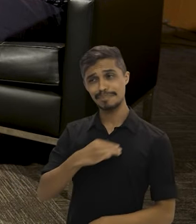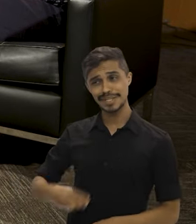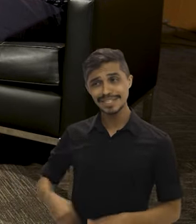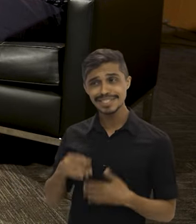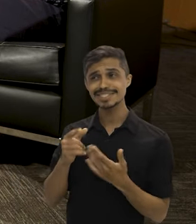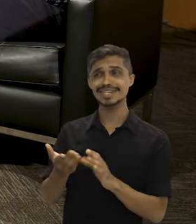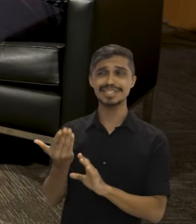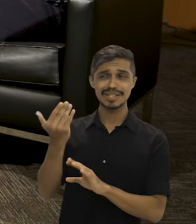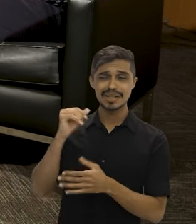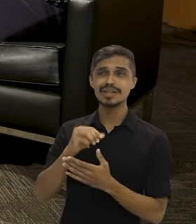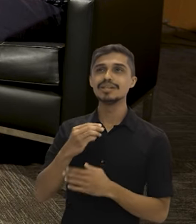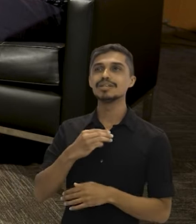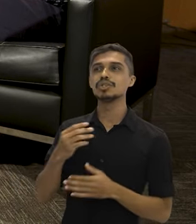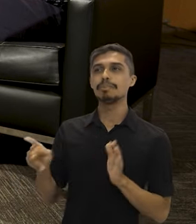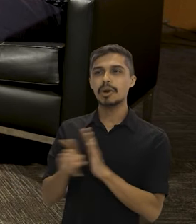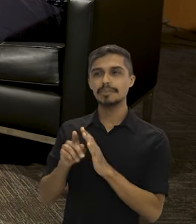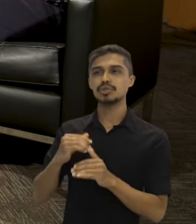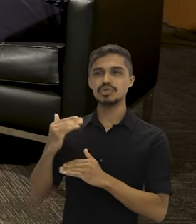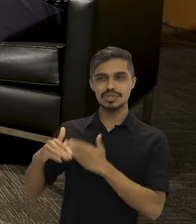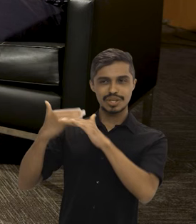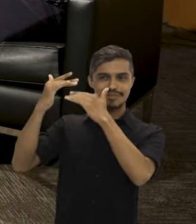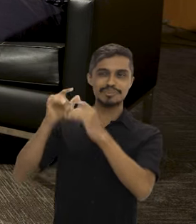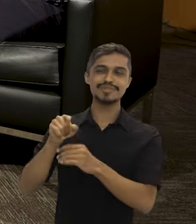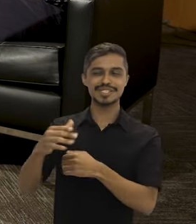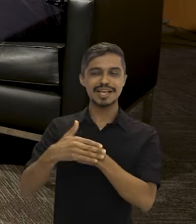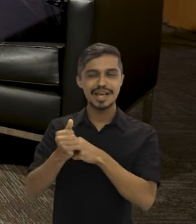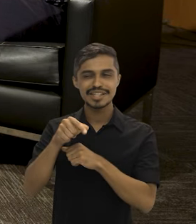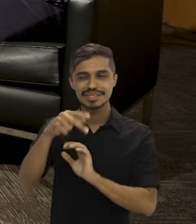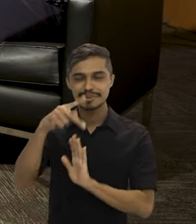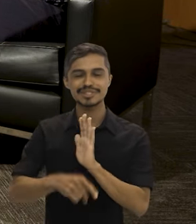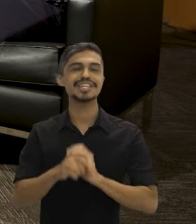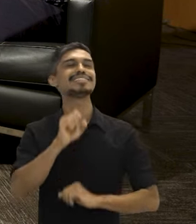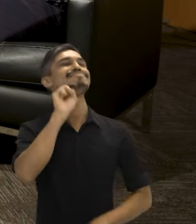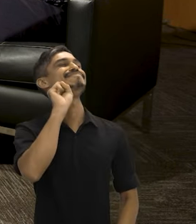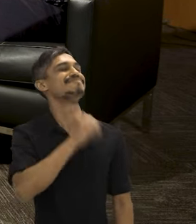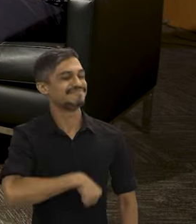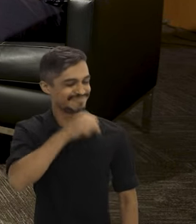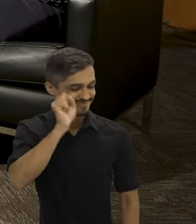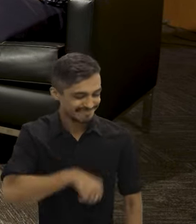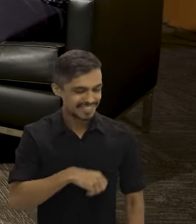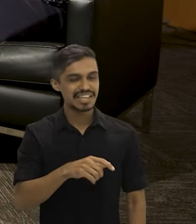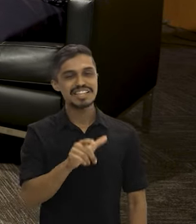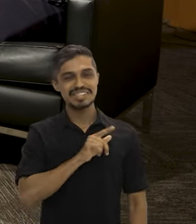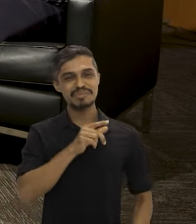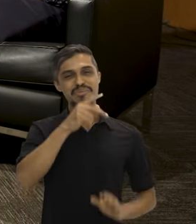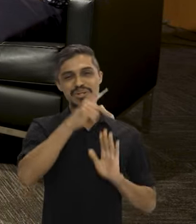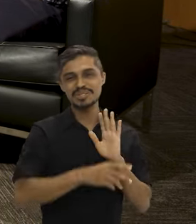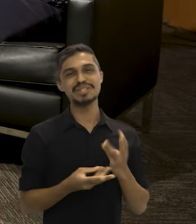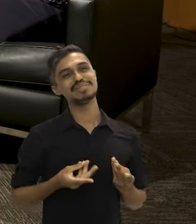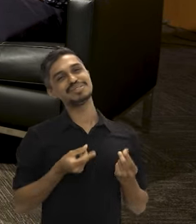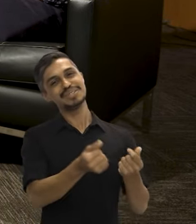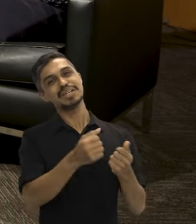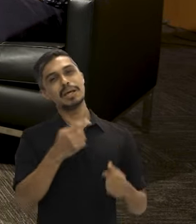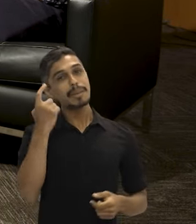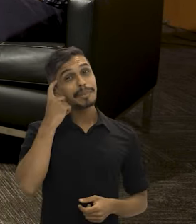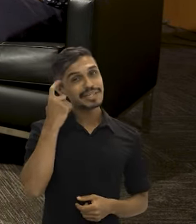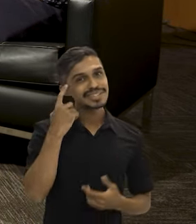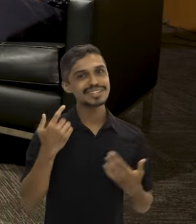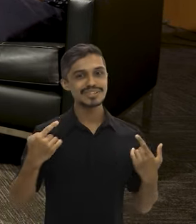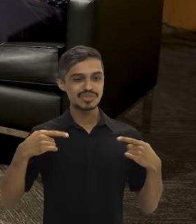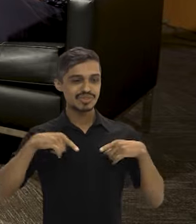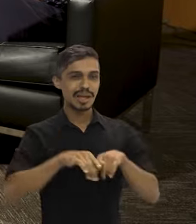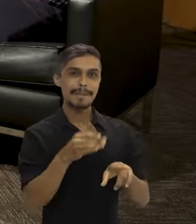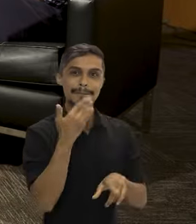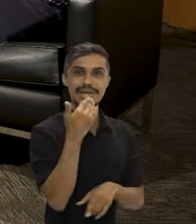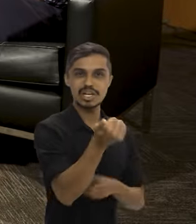ministra do Desenvolvimento Social por mais de cinco anos, aposto que tem um carinho especial por esse programa. eu tenho mesmo. Esse projeto, pensa, é juntar o